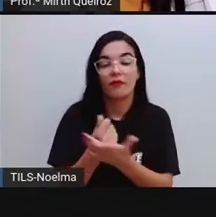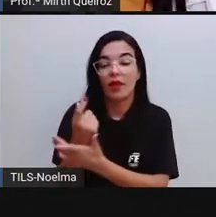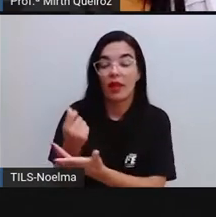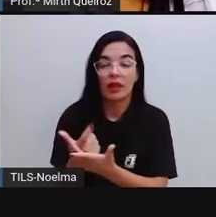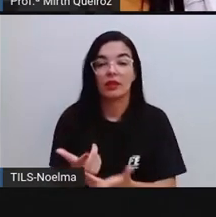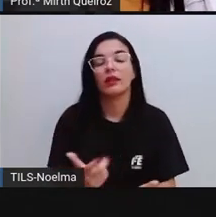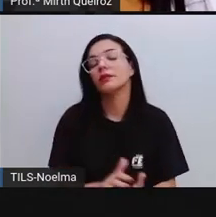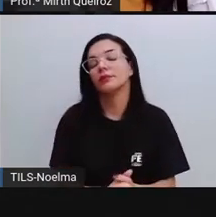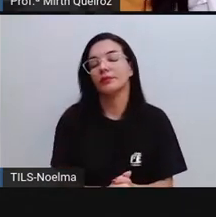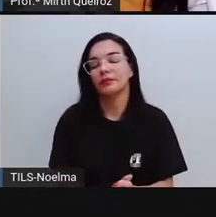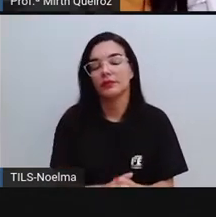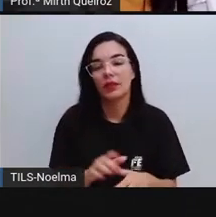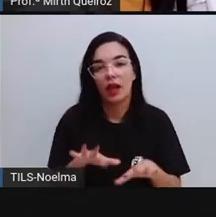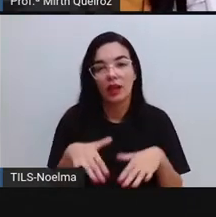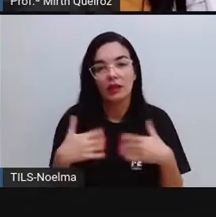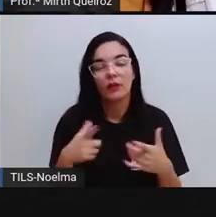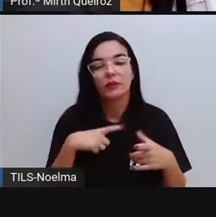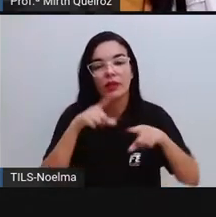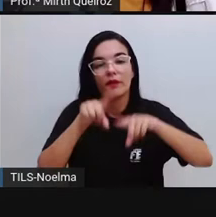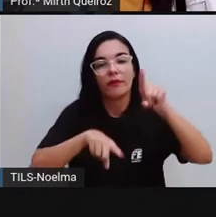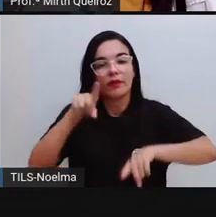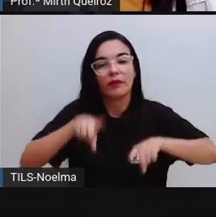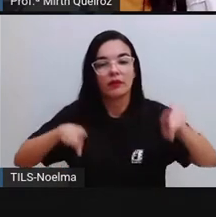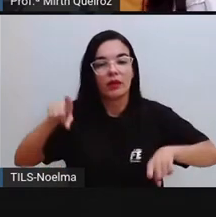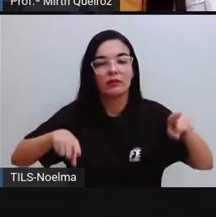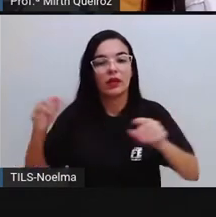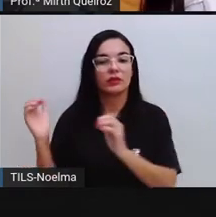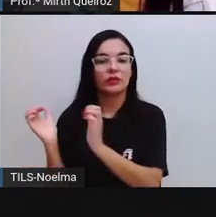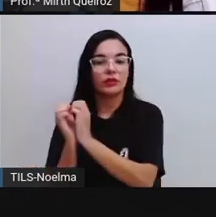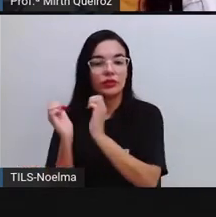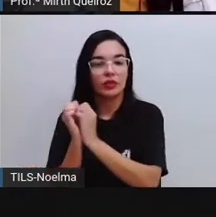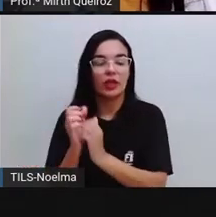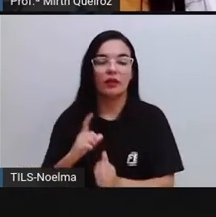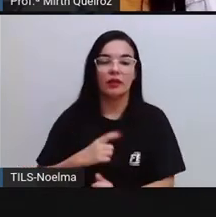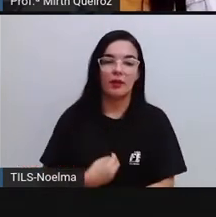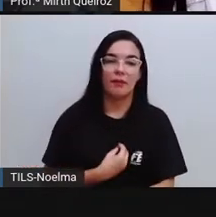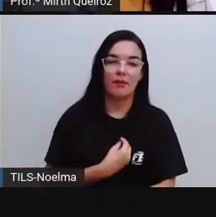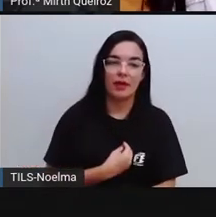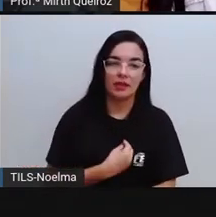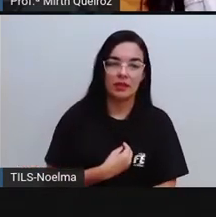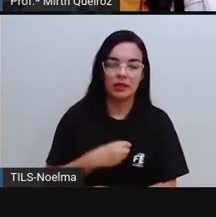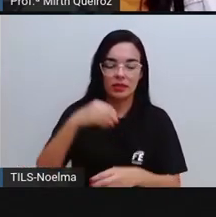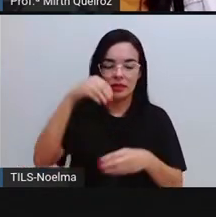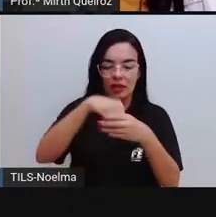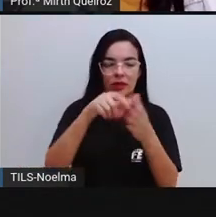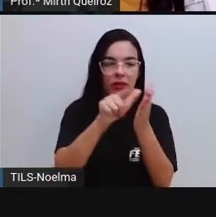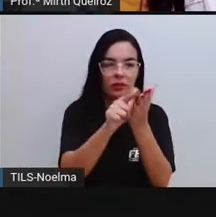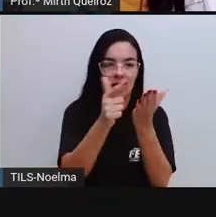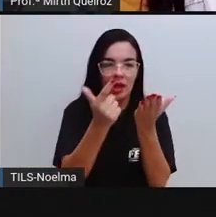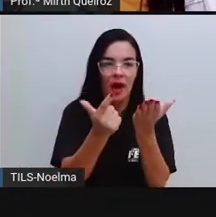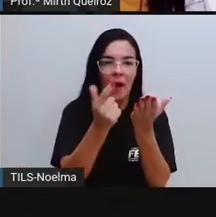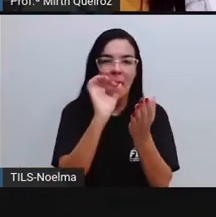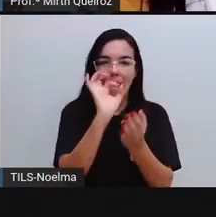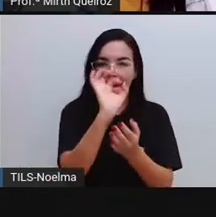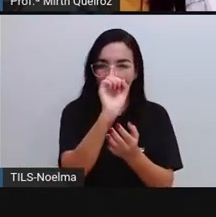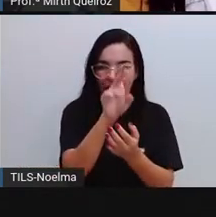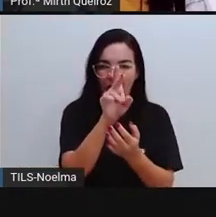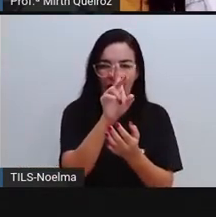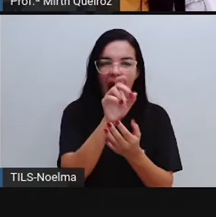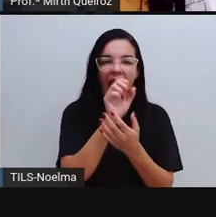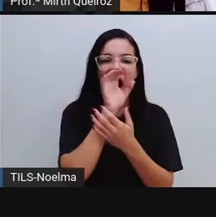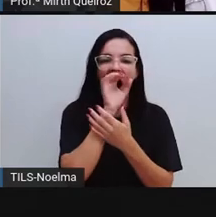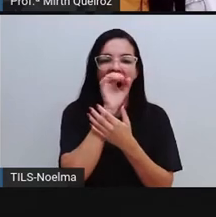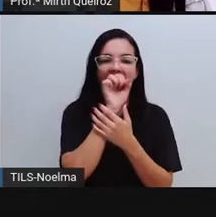são variedades de gêneros que estão presentes aí no jornal, certo? Então,